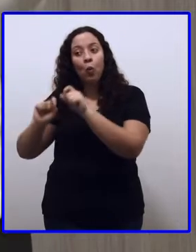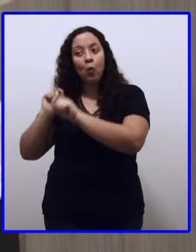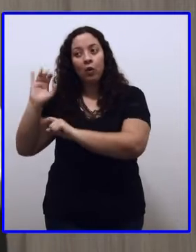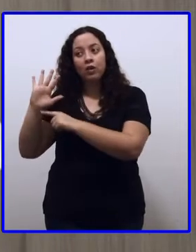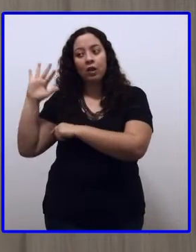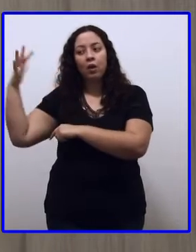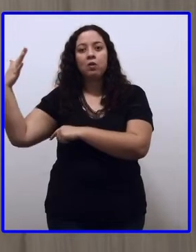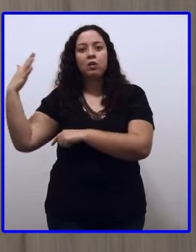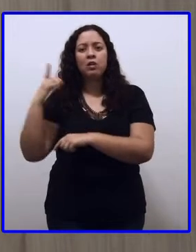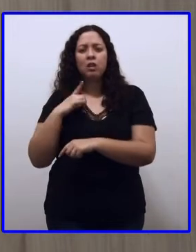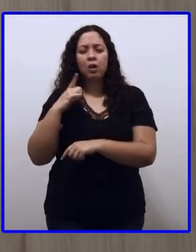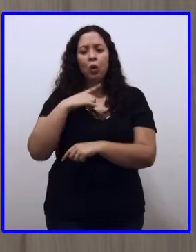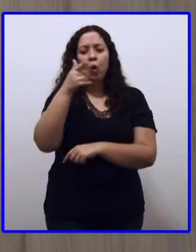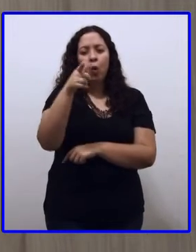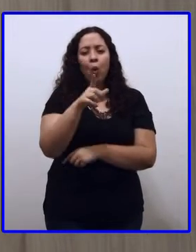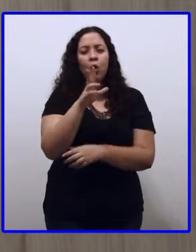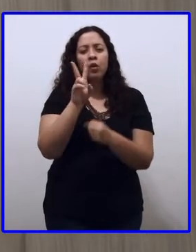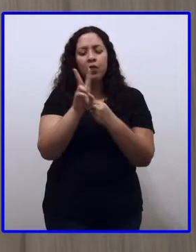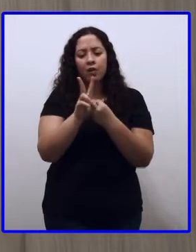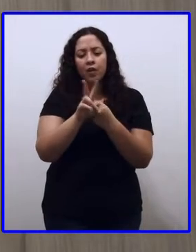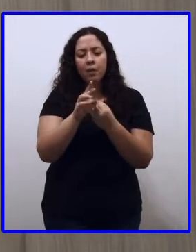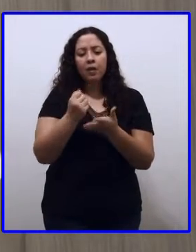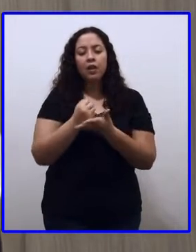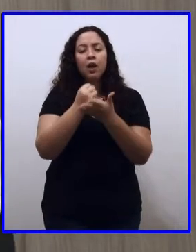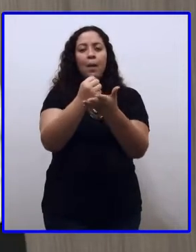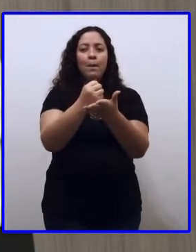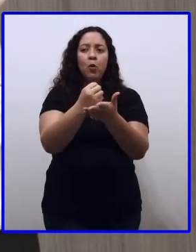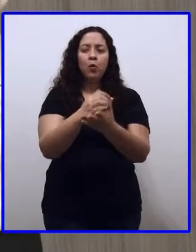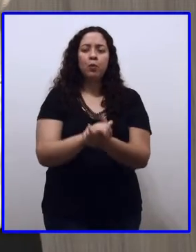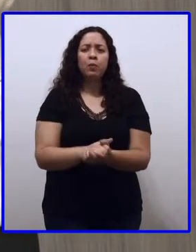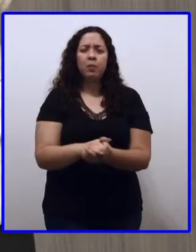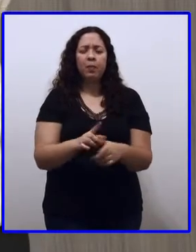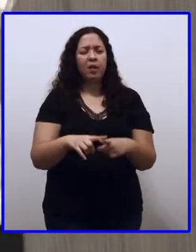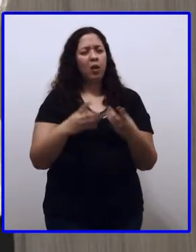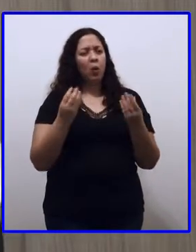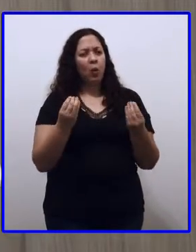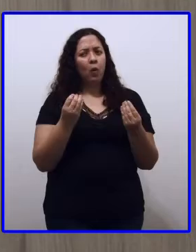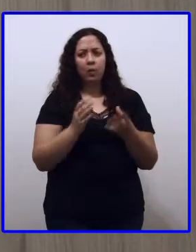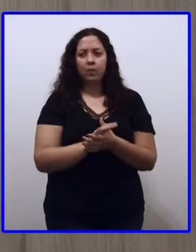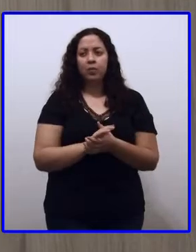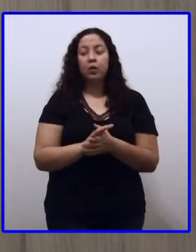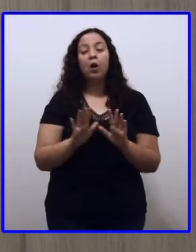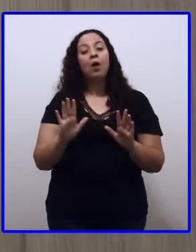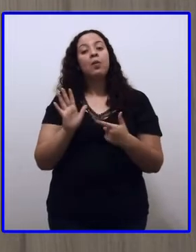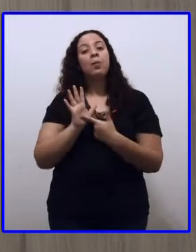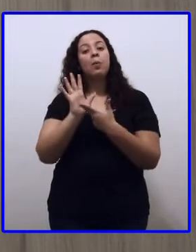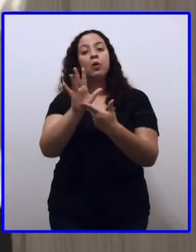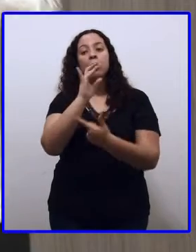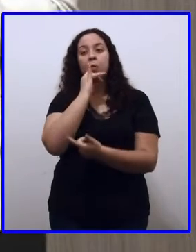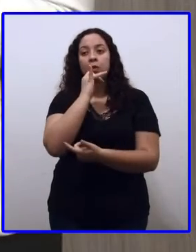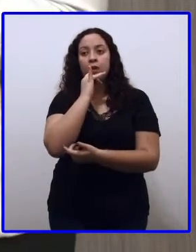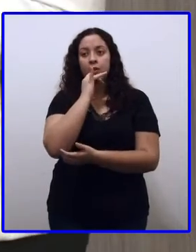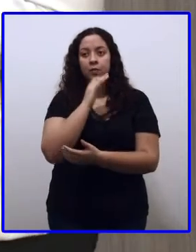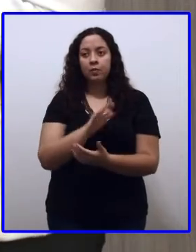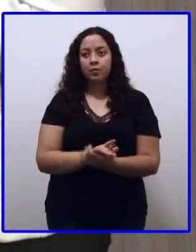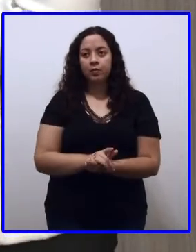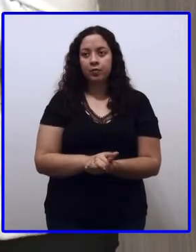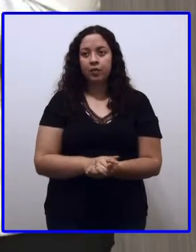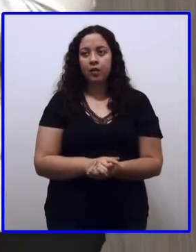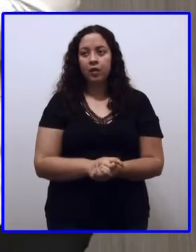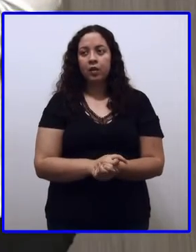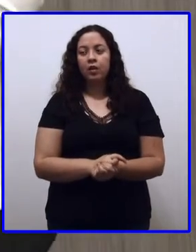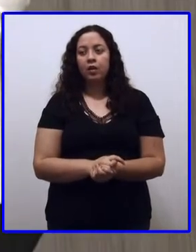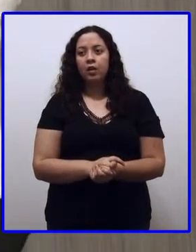para ajudar o verbo principal. Ai, Pro Camila, mas como? Vamos nos exemplos que vai ficar muito mais fácil.